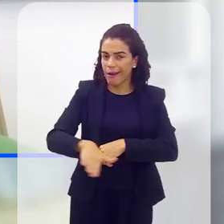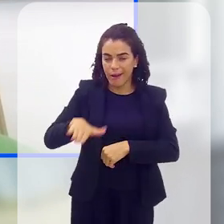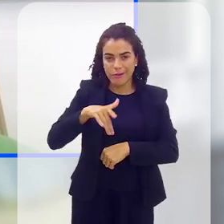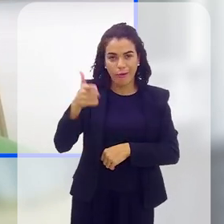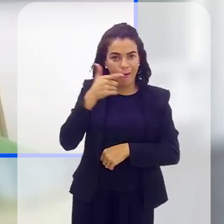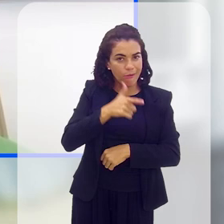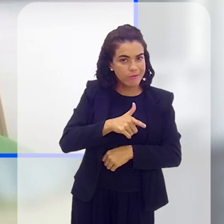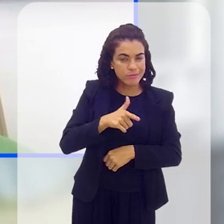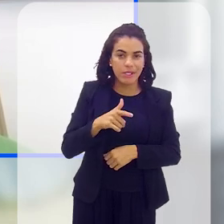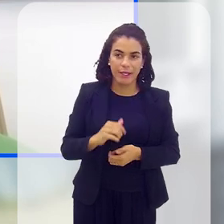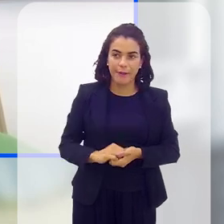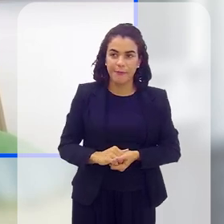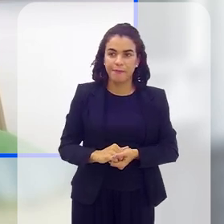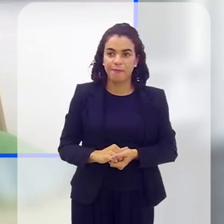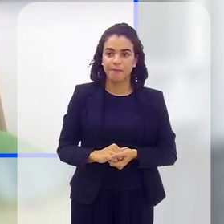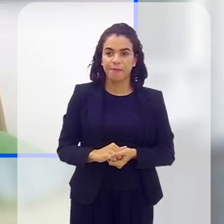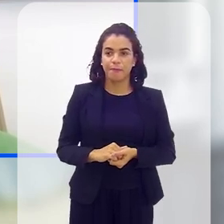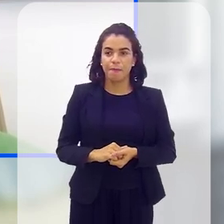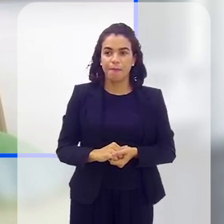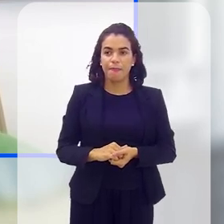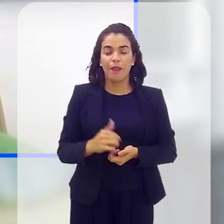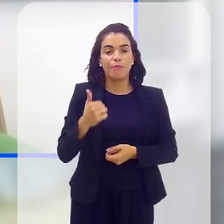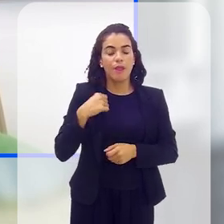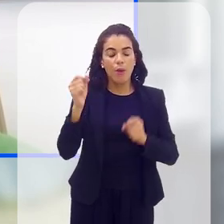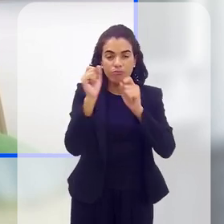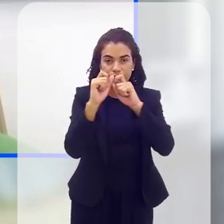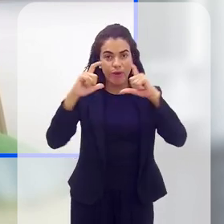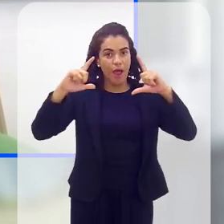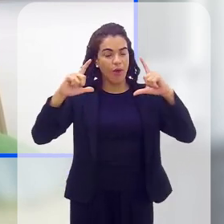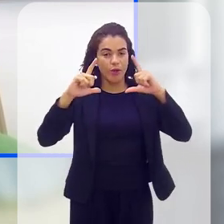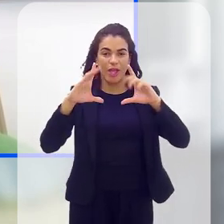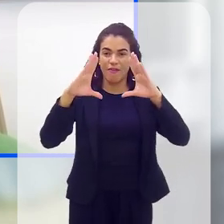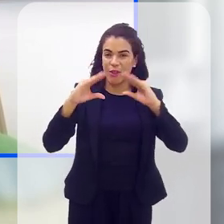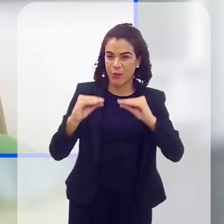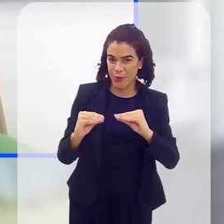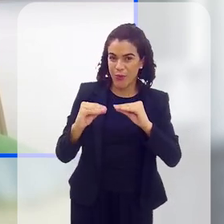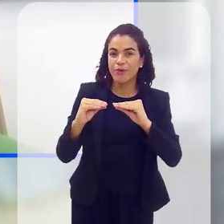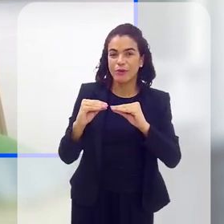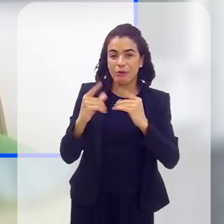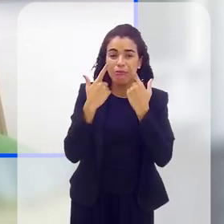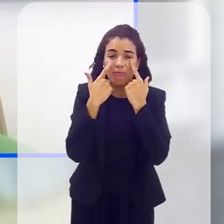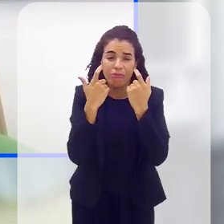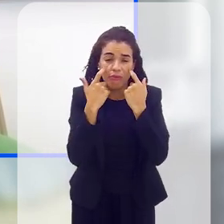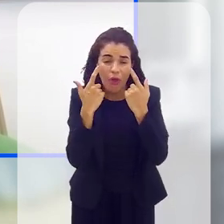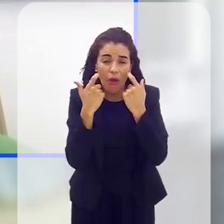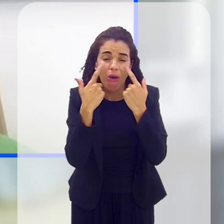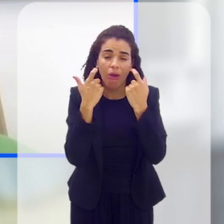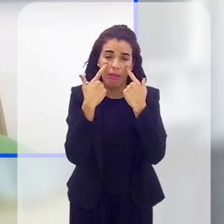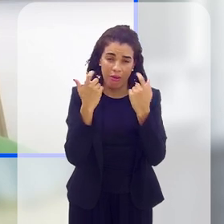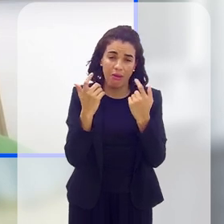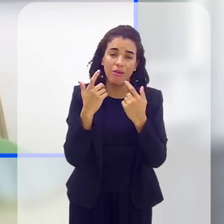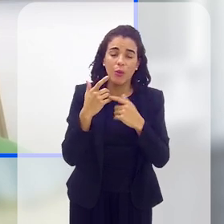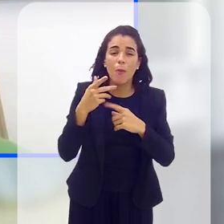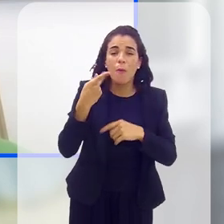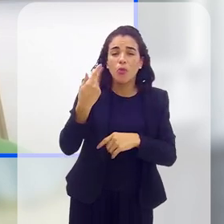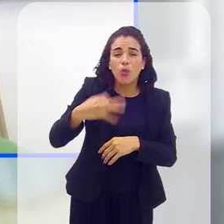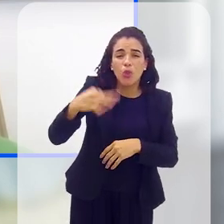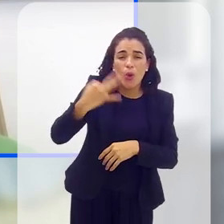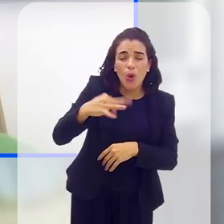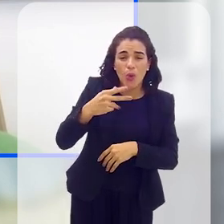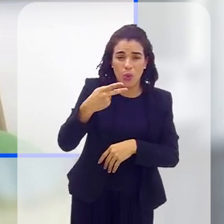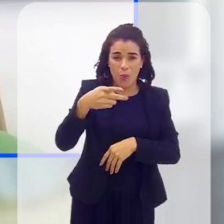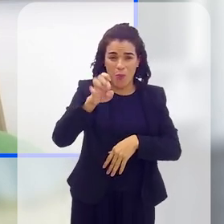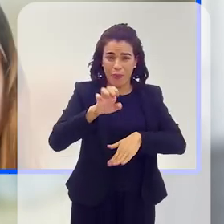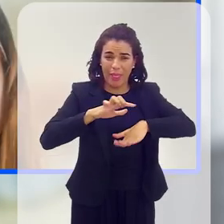jeito, né, acaba tendo um impactozinho. E eu acordava muitas vezes à noite com ela, chorando de dor no pezinho